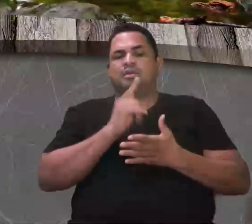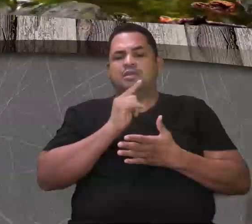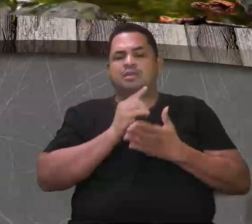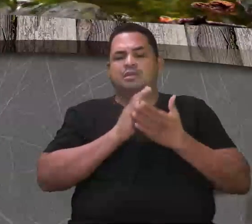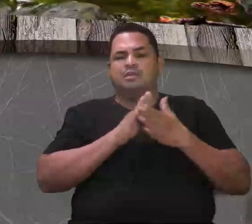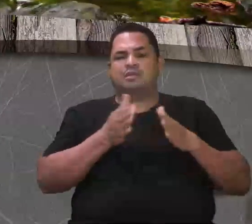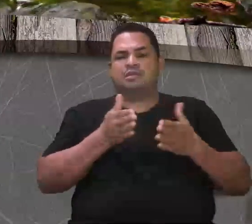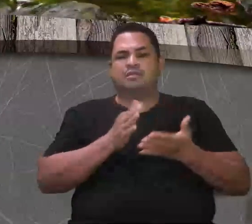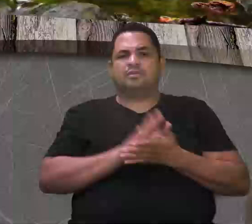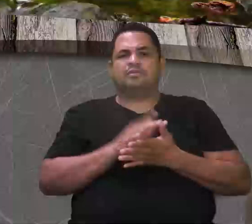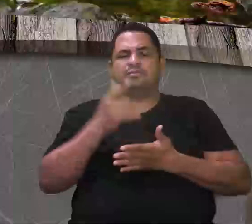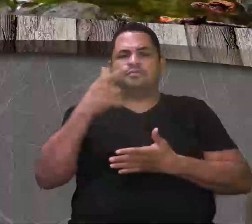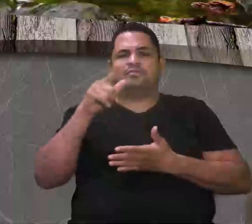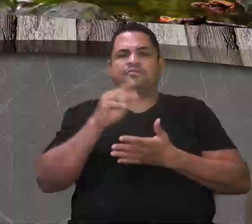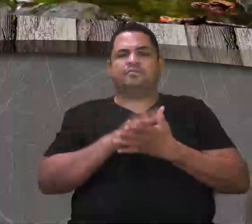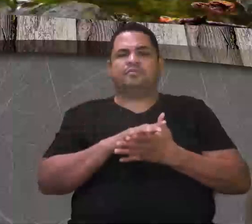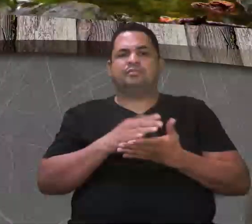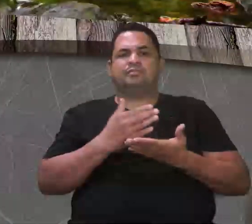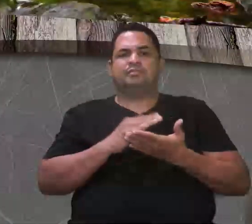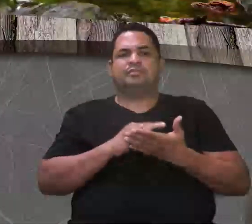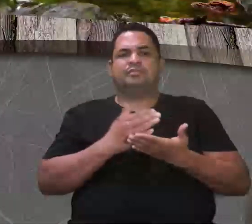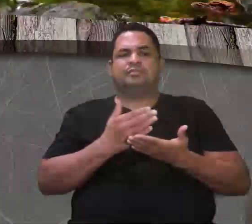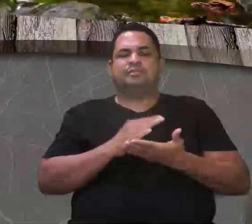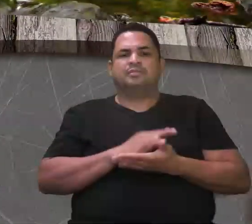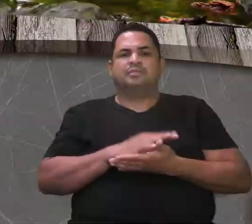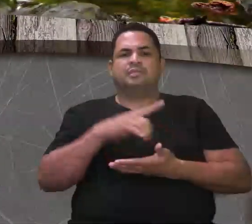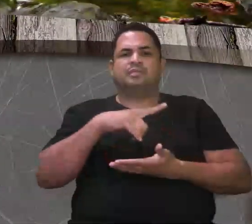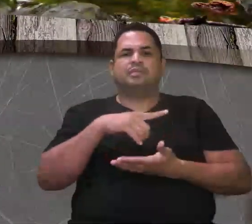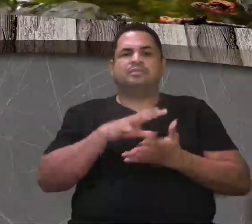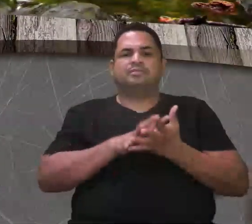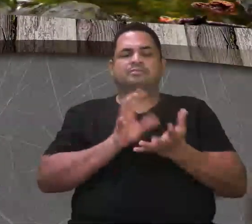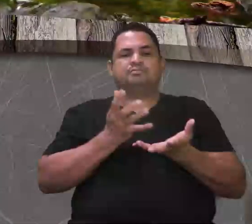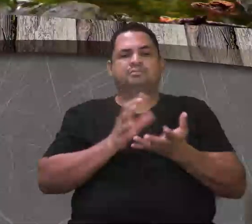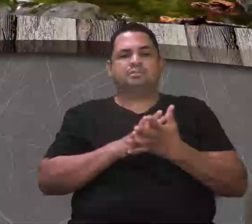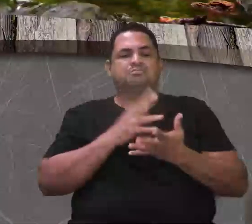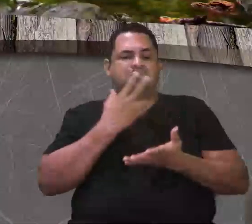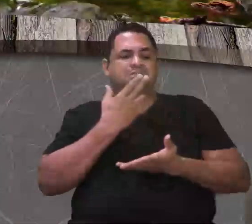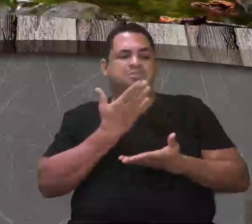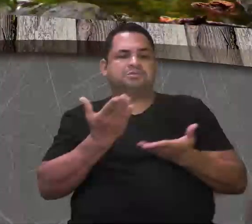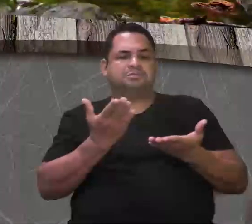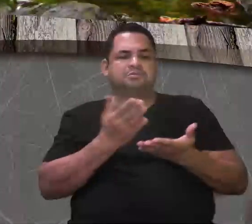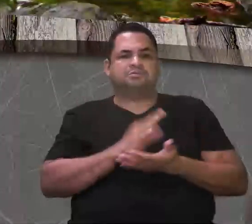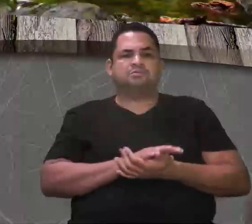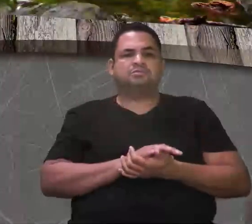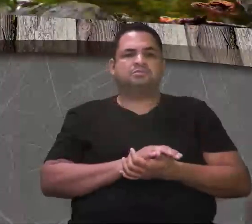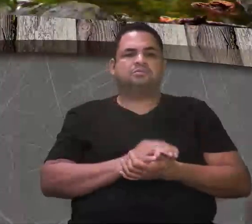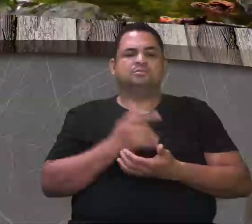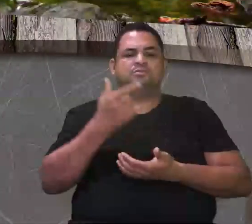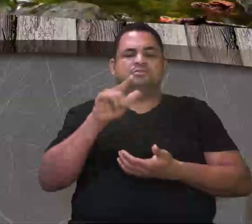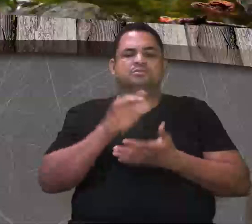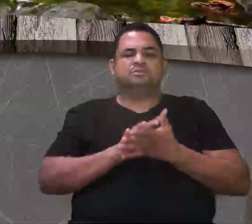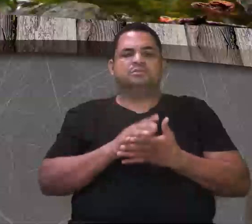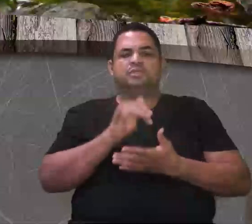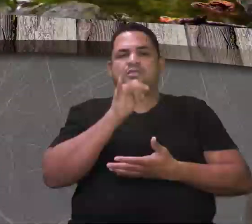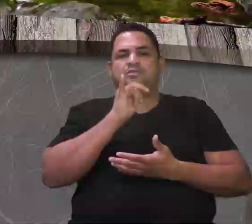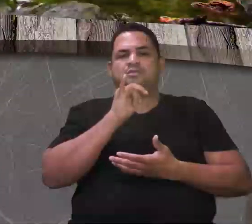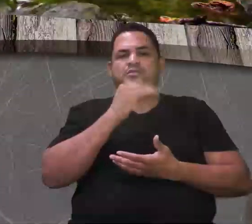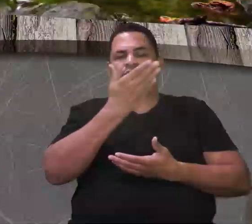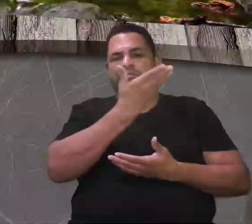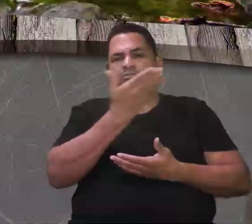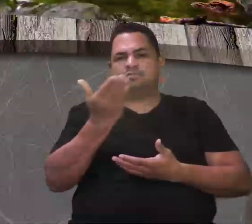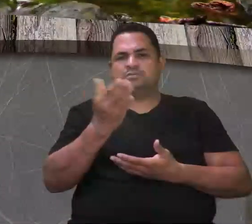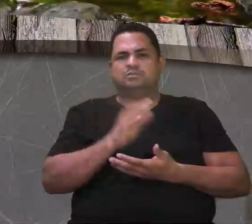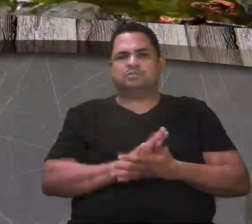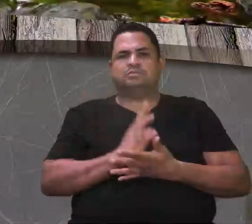cabecinha para fora e tiveram o mesmo posicionamento. Então, tem semelhanças entre si. Tá bom? É um outro exemplo de convergência aí para você.